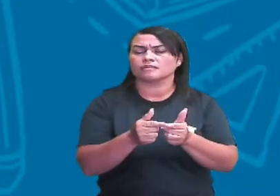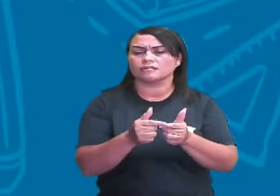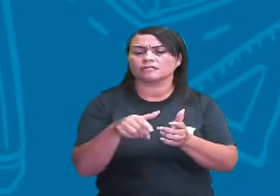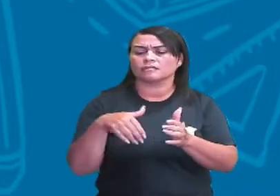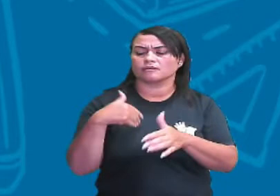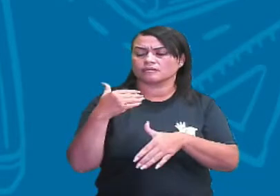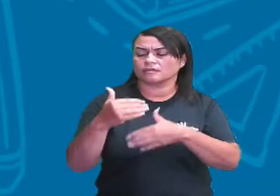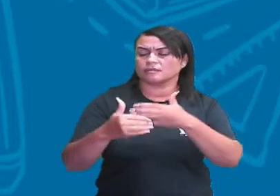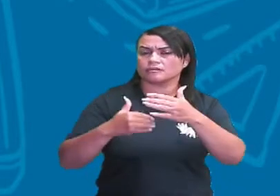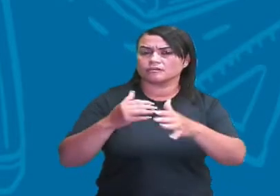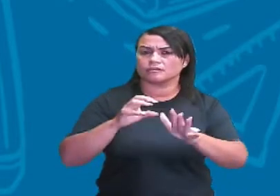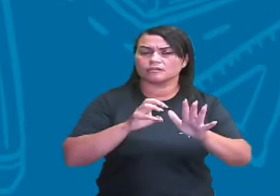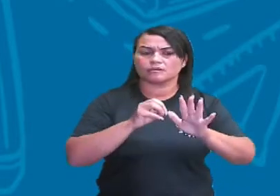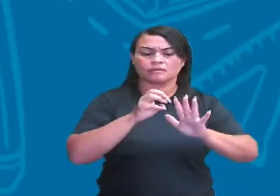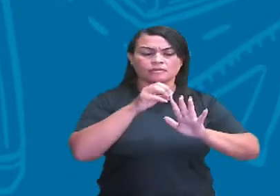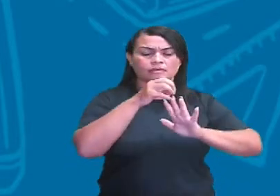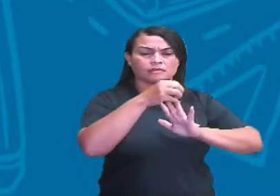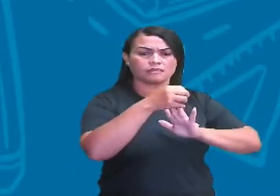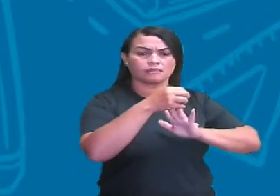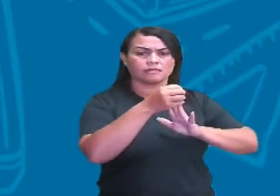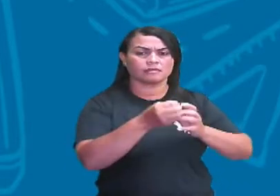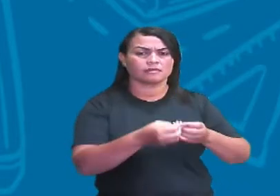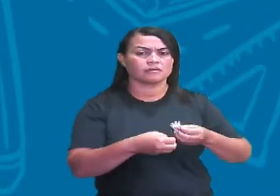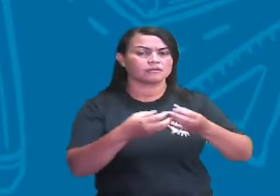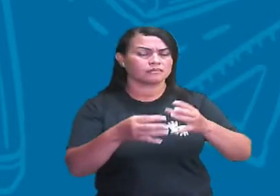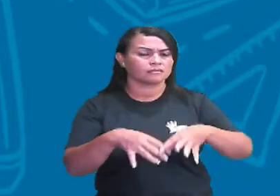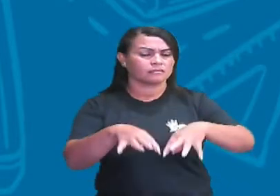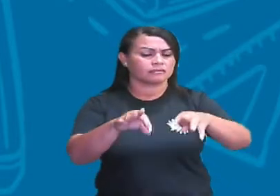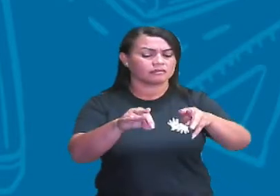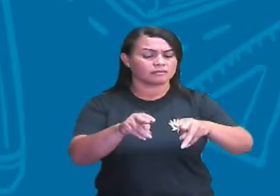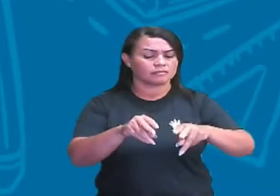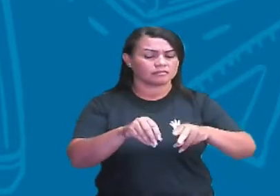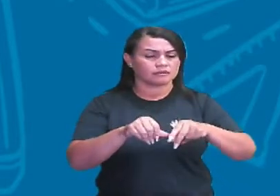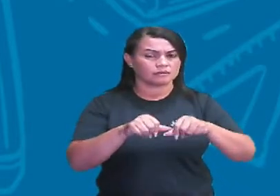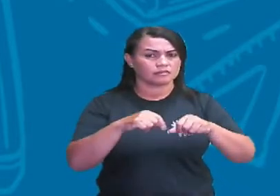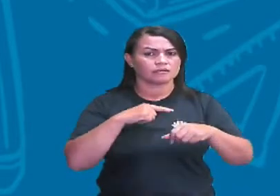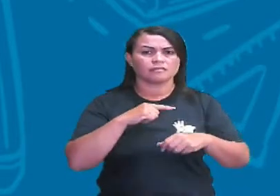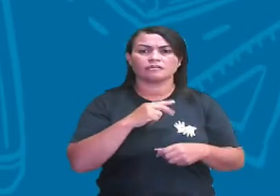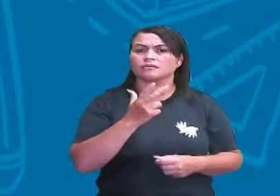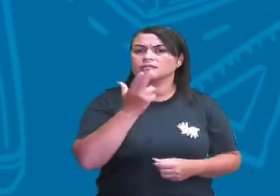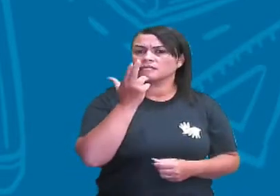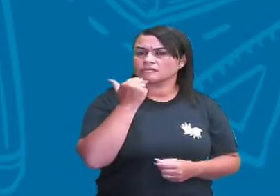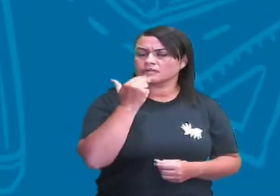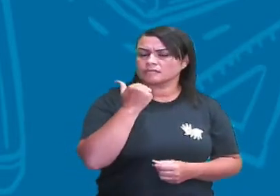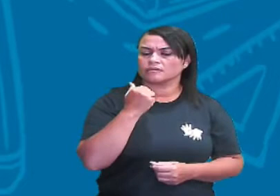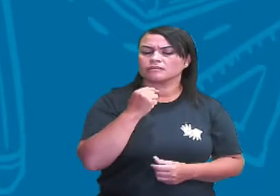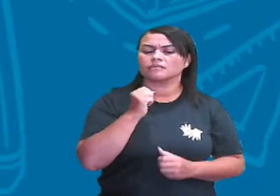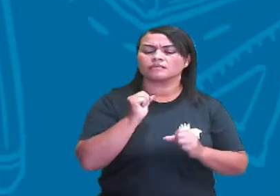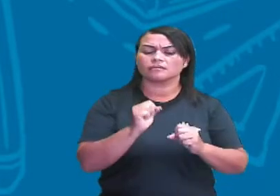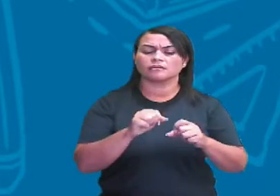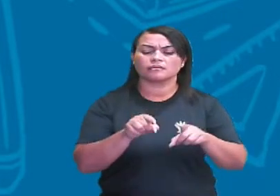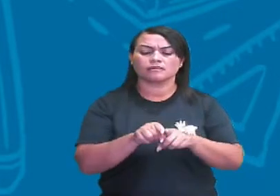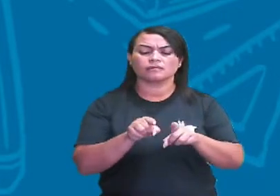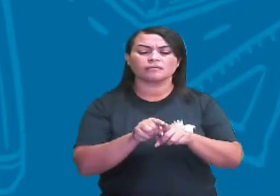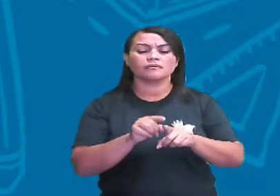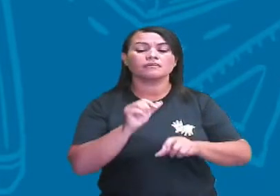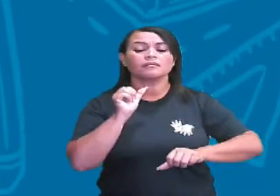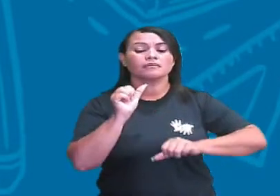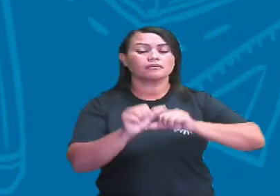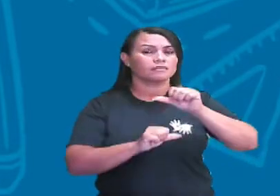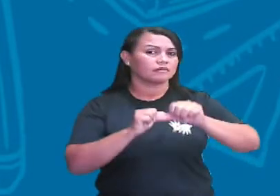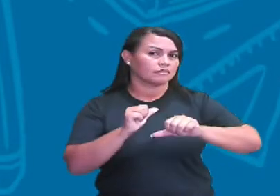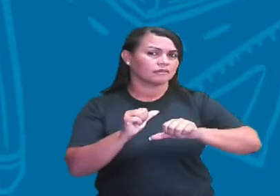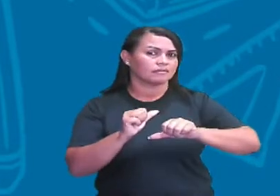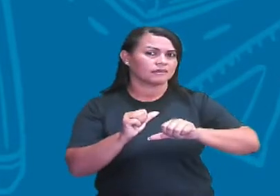devolvendo para a terra os nutrientes, que por sua vez participarão da fotossíntese dos